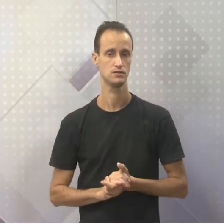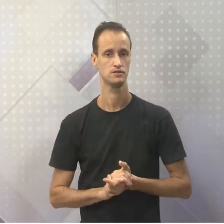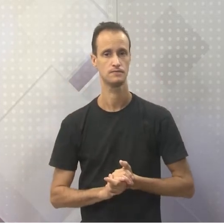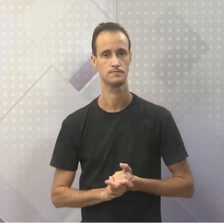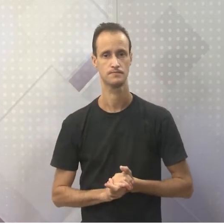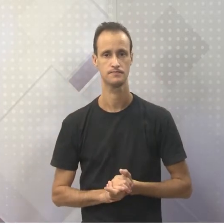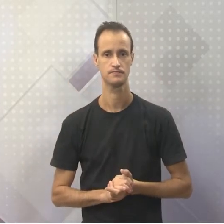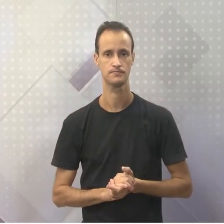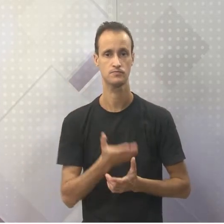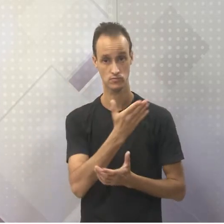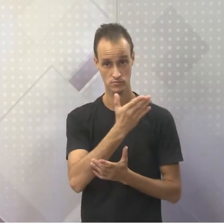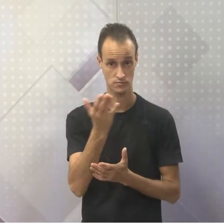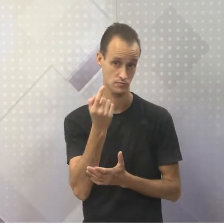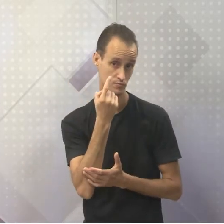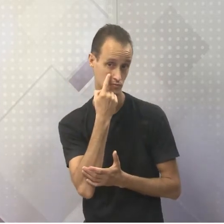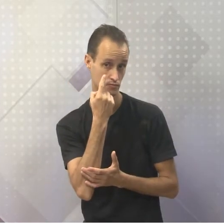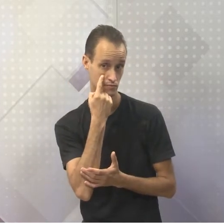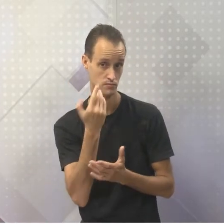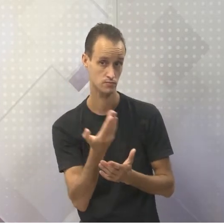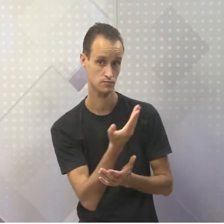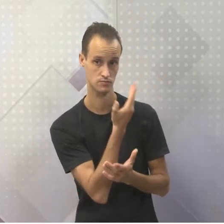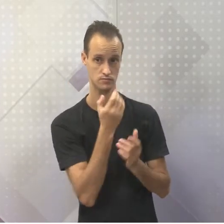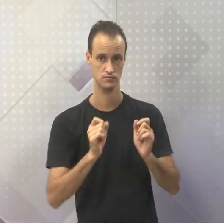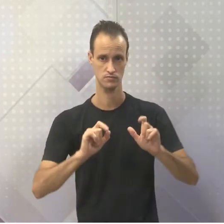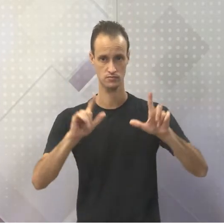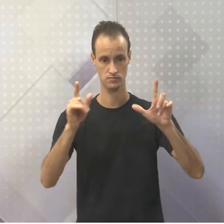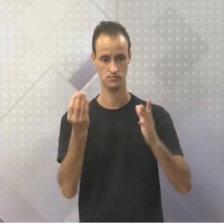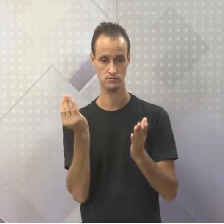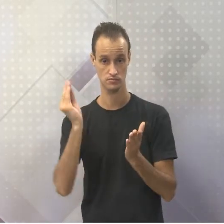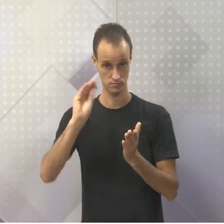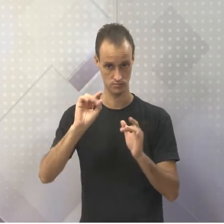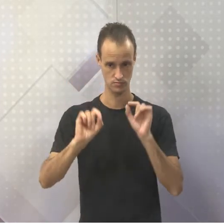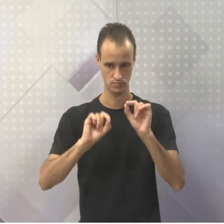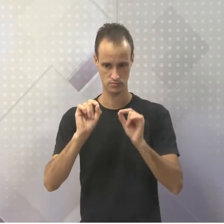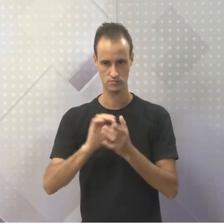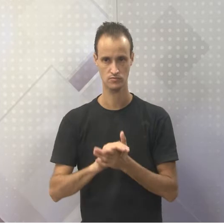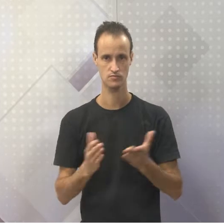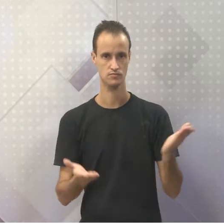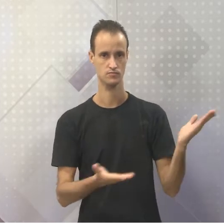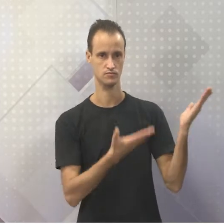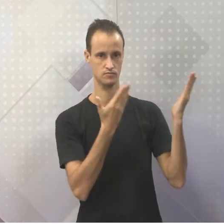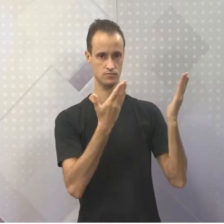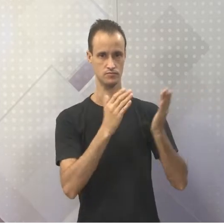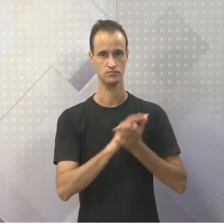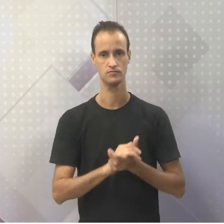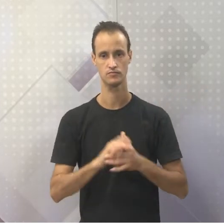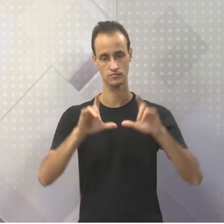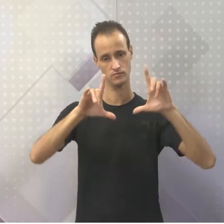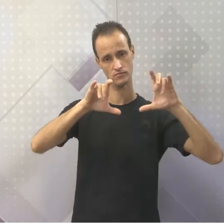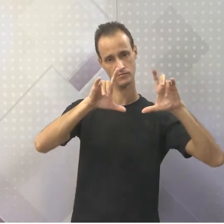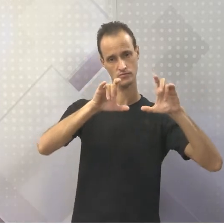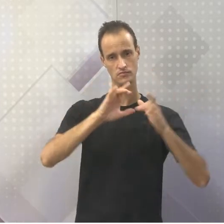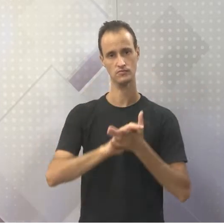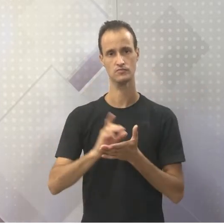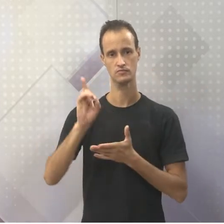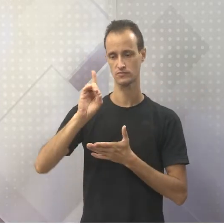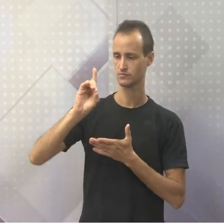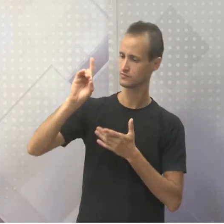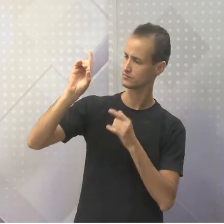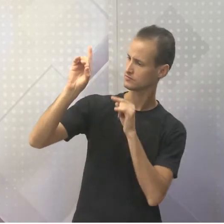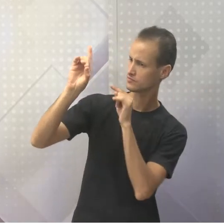Então, vocês estão vendo aí nesse slide, eu também coloquei aí um busto de um deus. Esse deus é